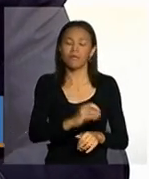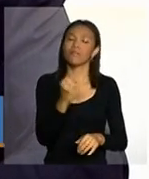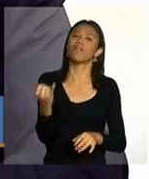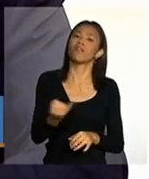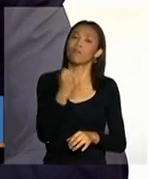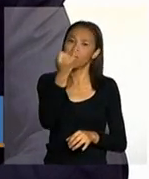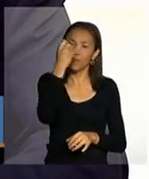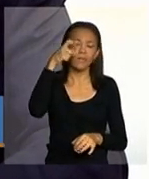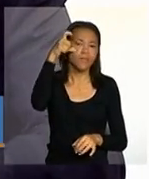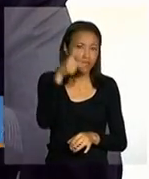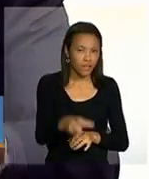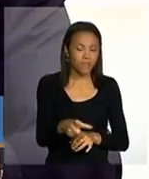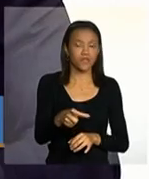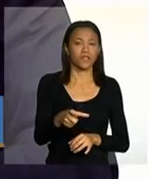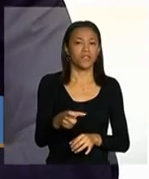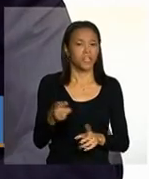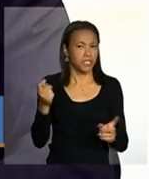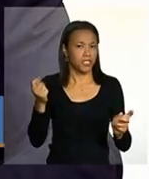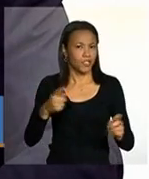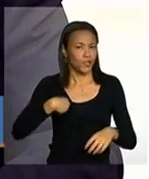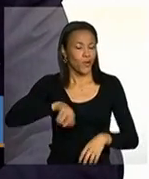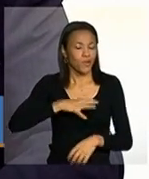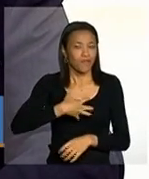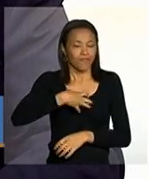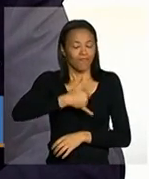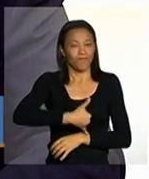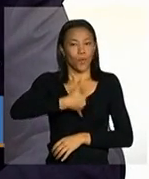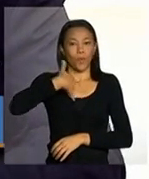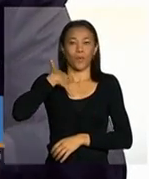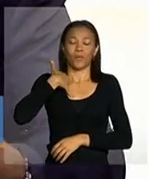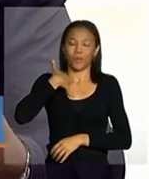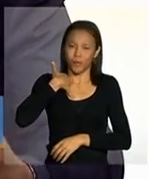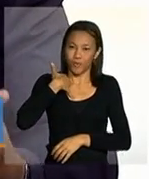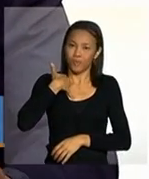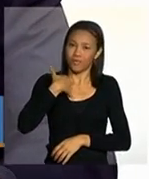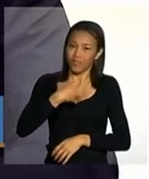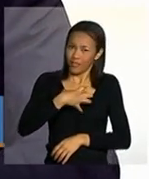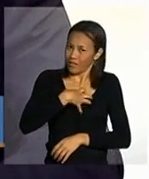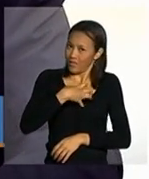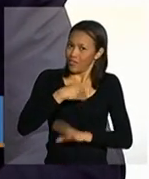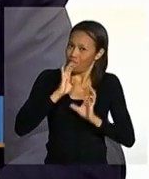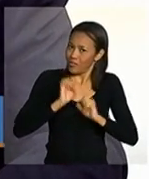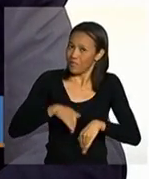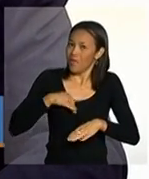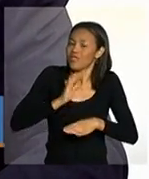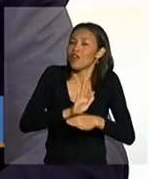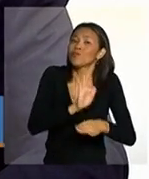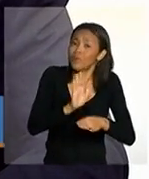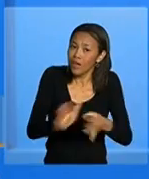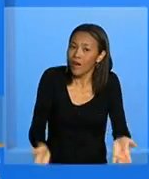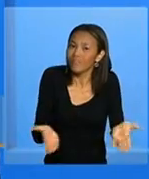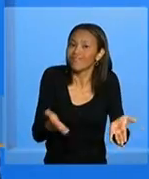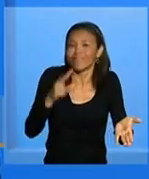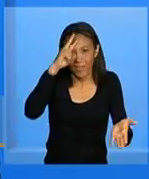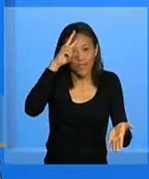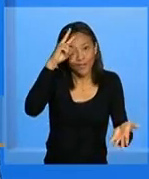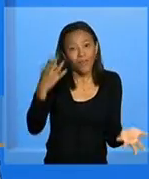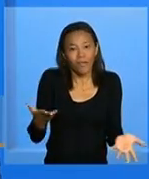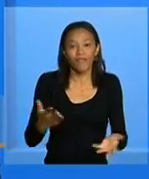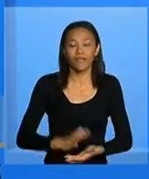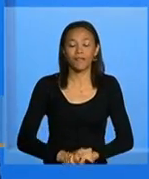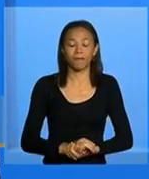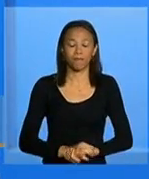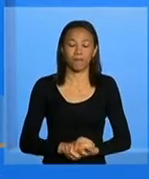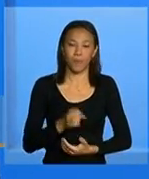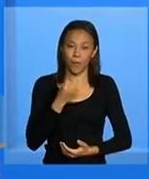interessante e que dá orgulho a gente de de de estar participando desse momento histórico bom é Daniel